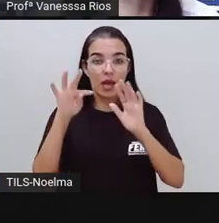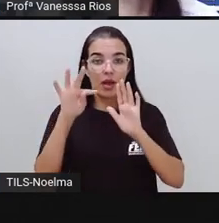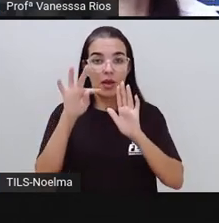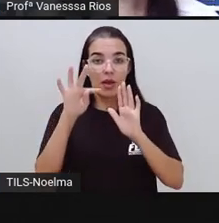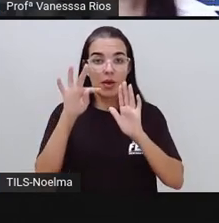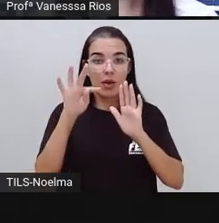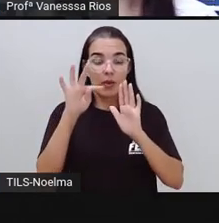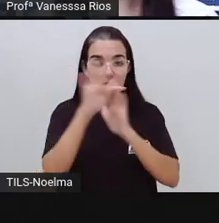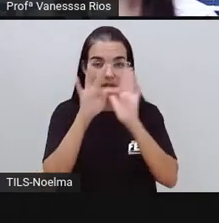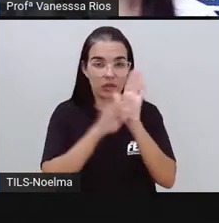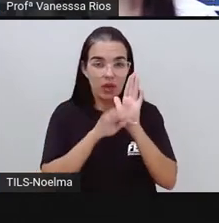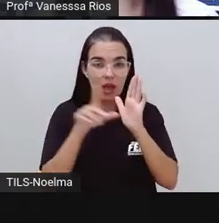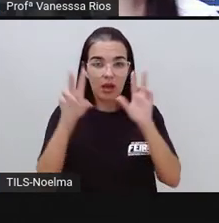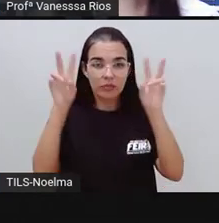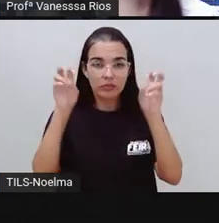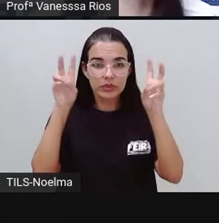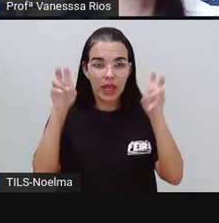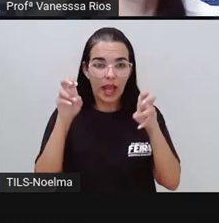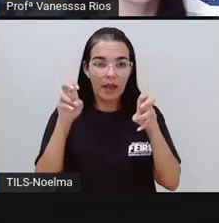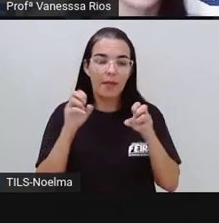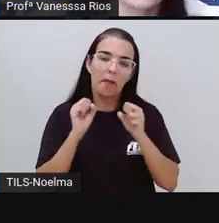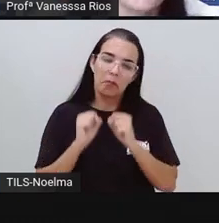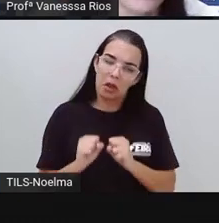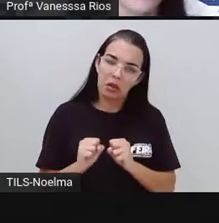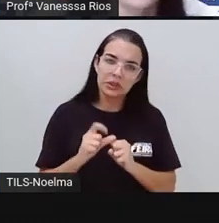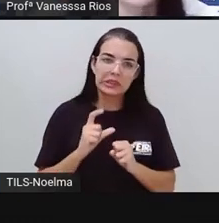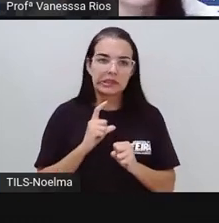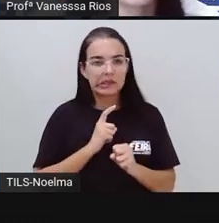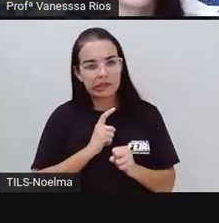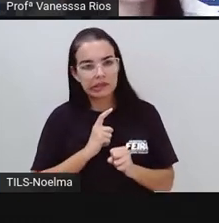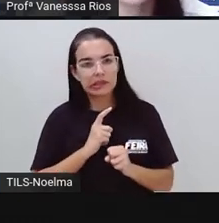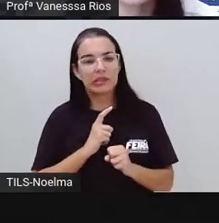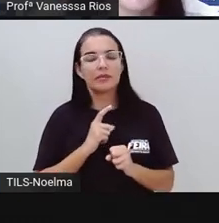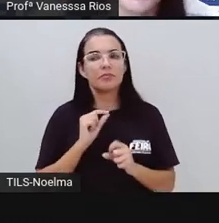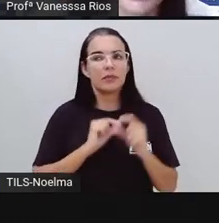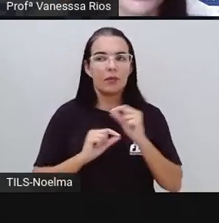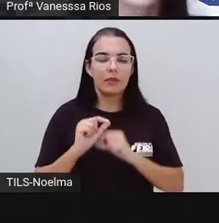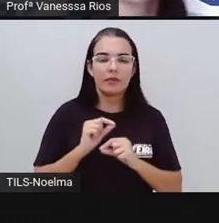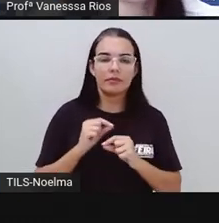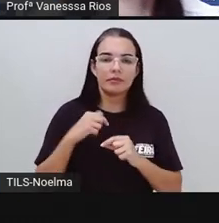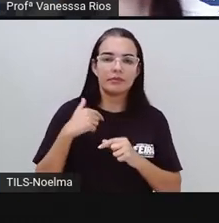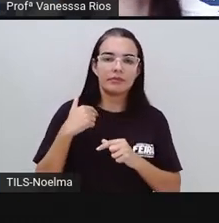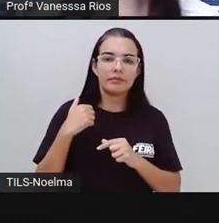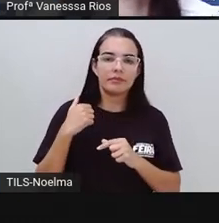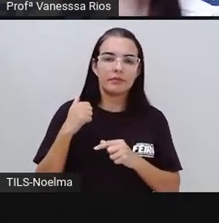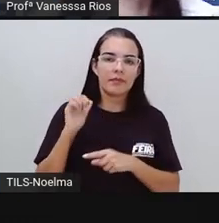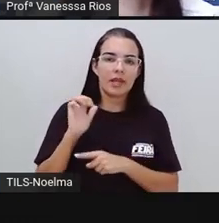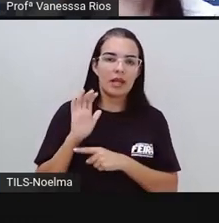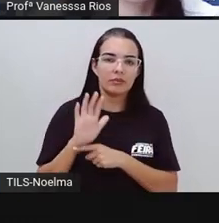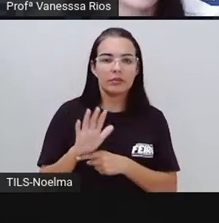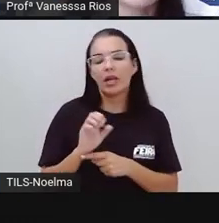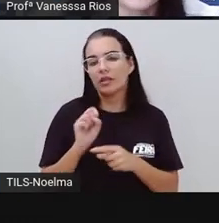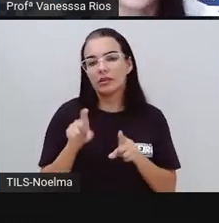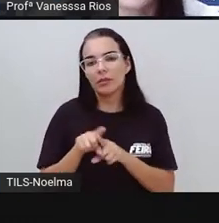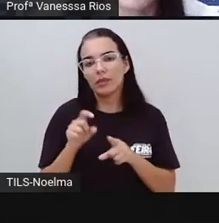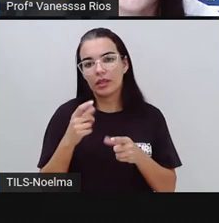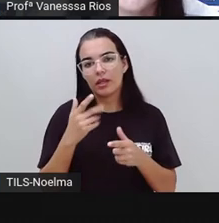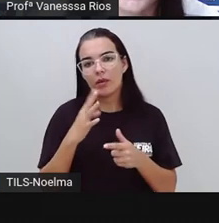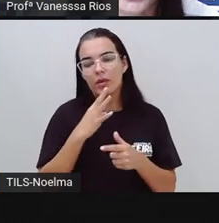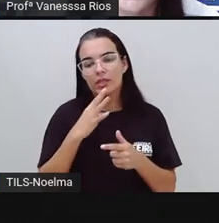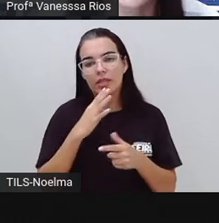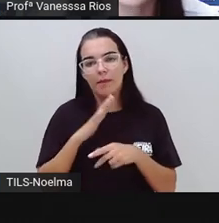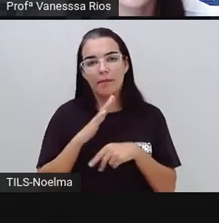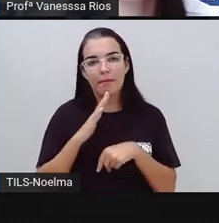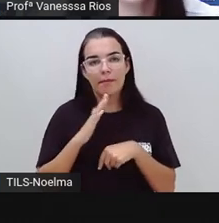entrevista pode ser um texto utilizado para dar consistência a um outro trabalho, ou mesmo para conhecer melhor o trabalho de outra